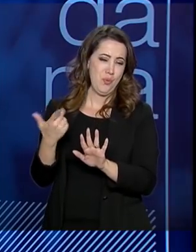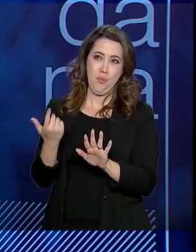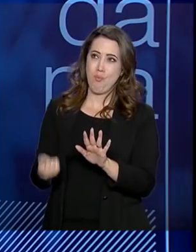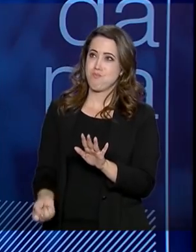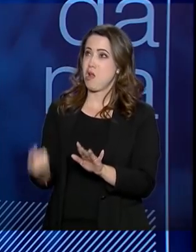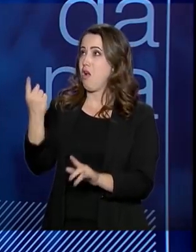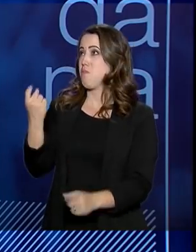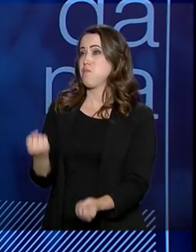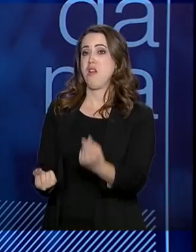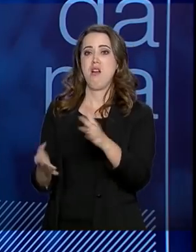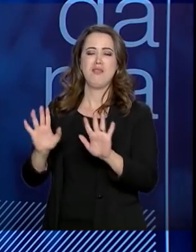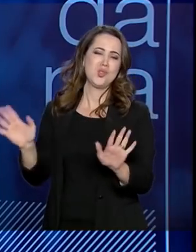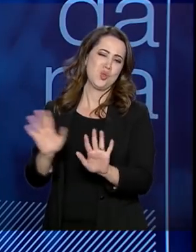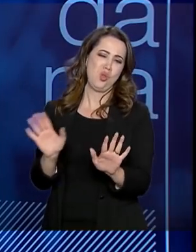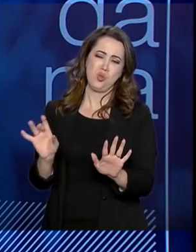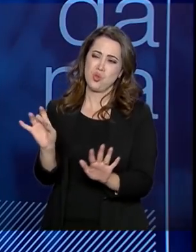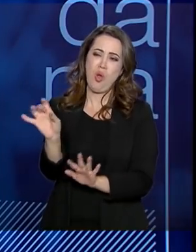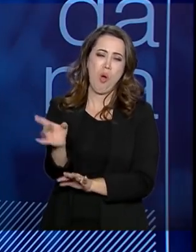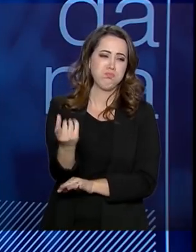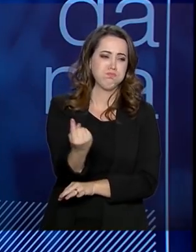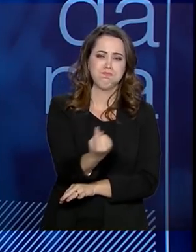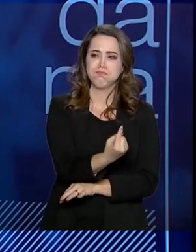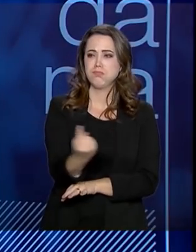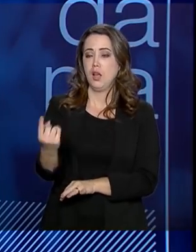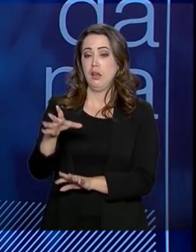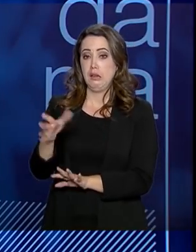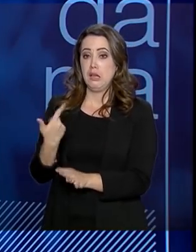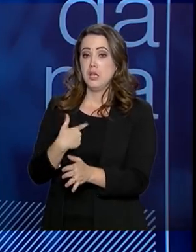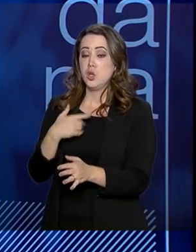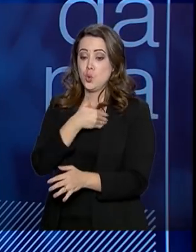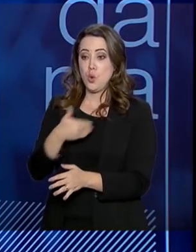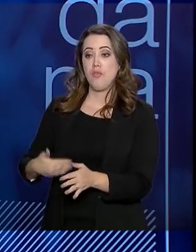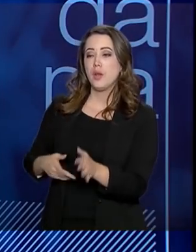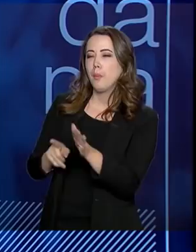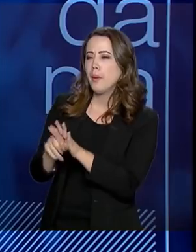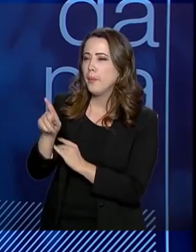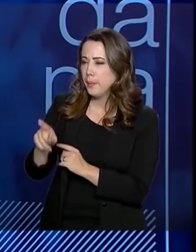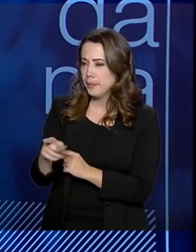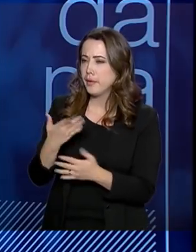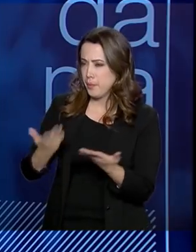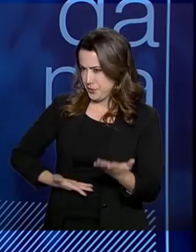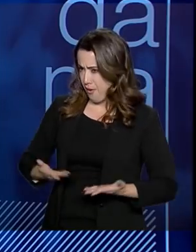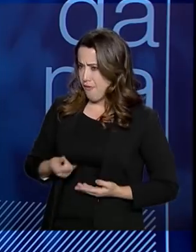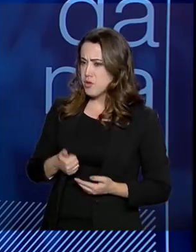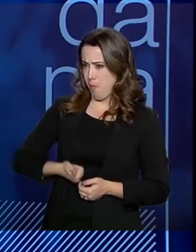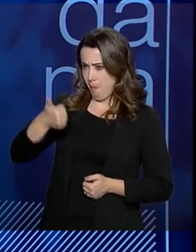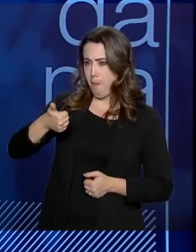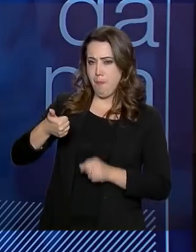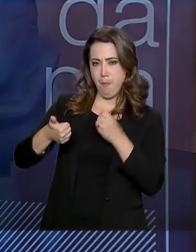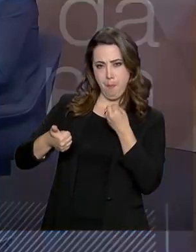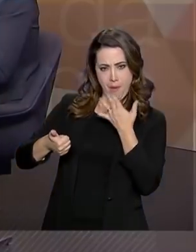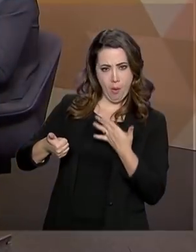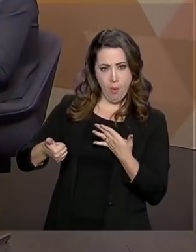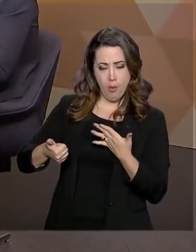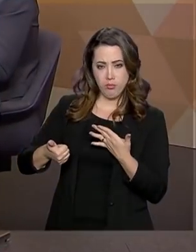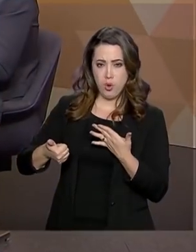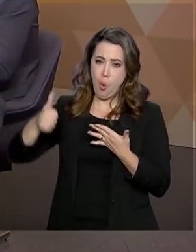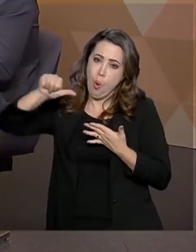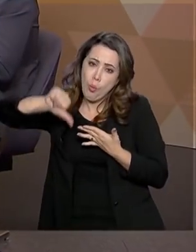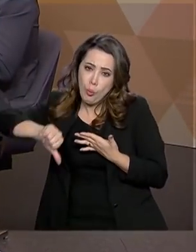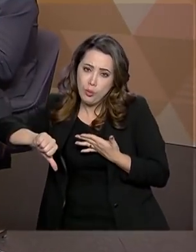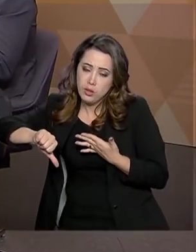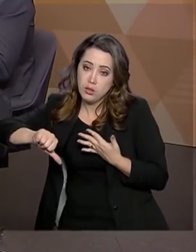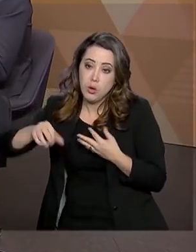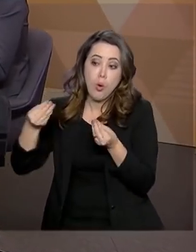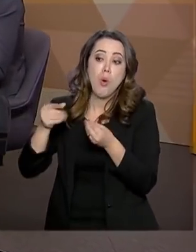em que um cidadão é interpelado pelo governo para tentar entender se o serviço foi bom ou não. A nossa estratégia de transformação digital,